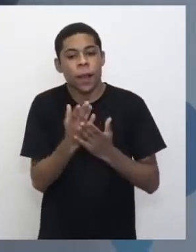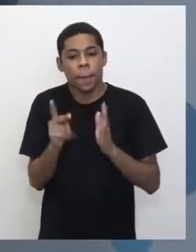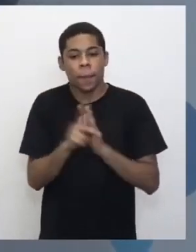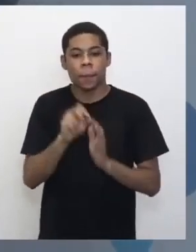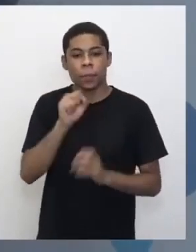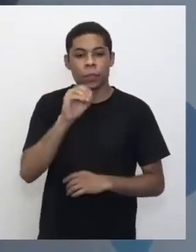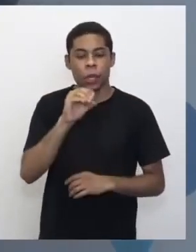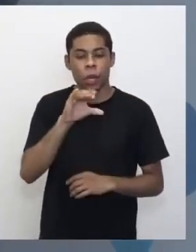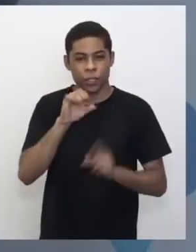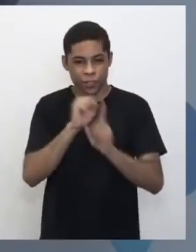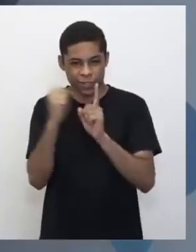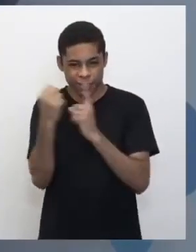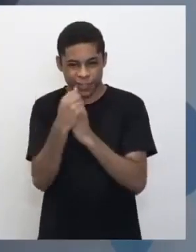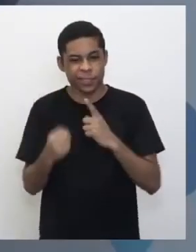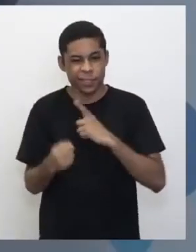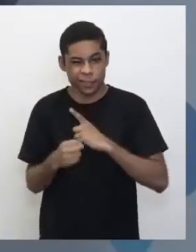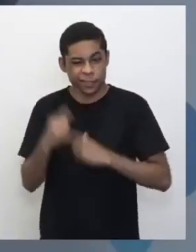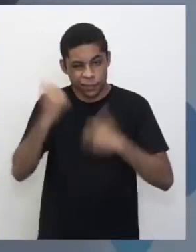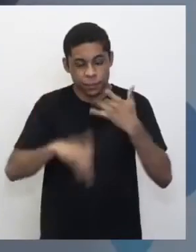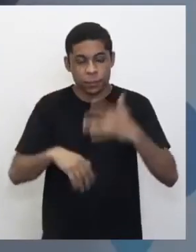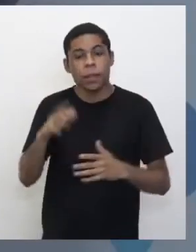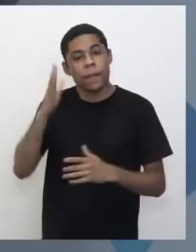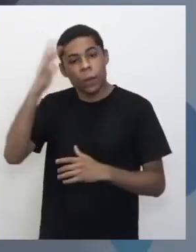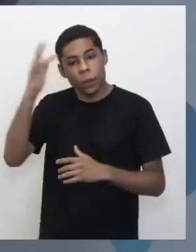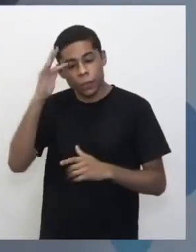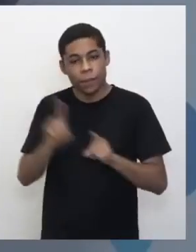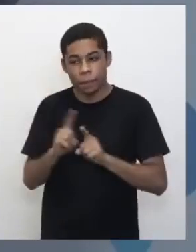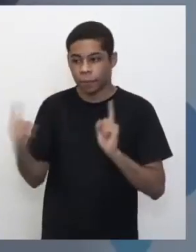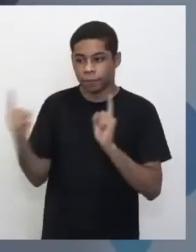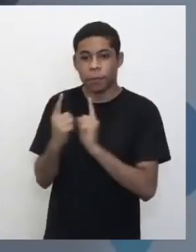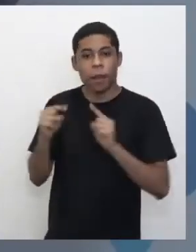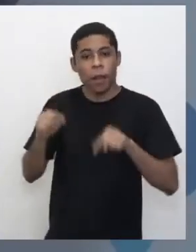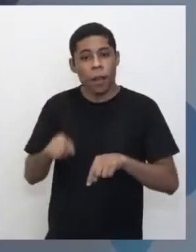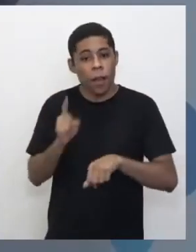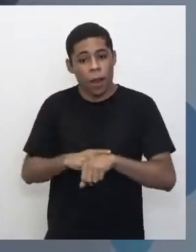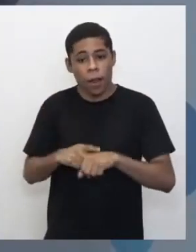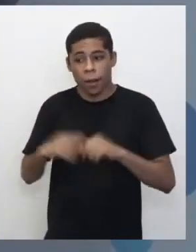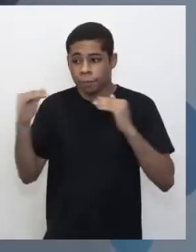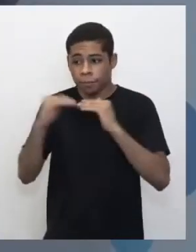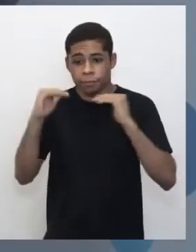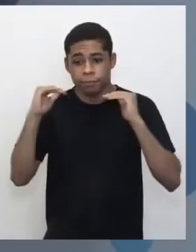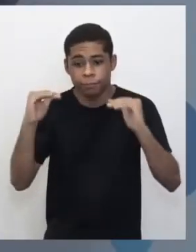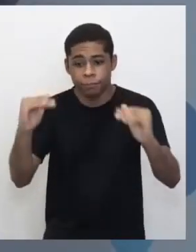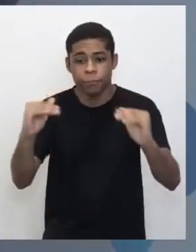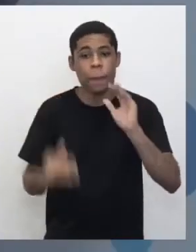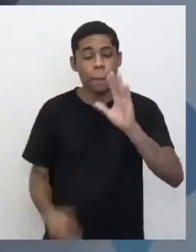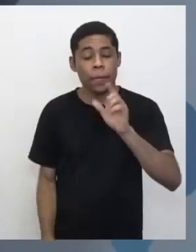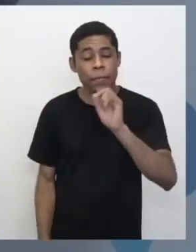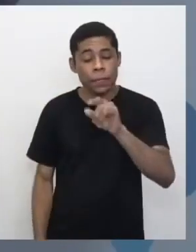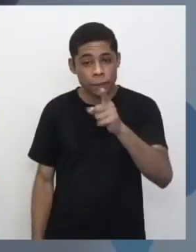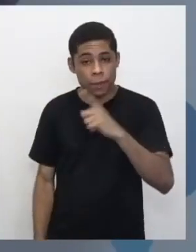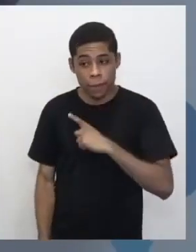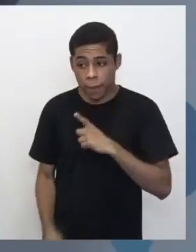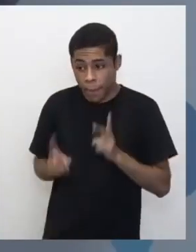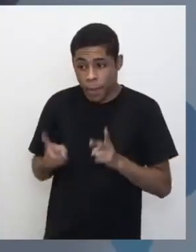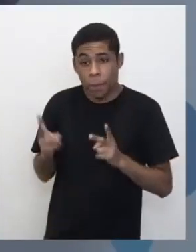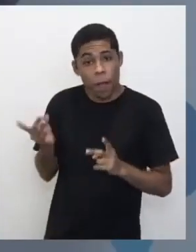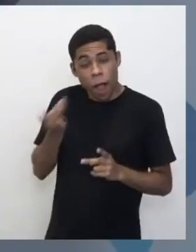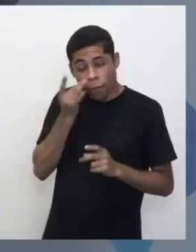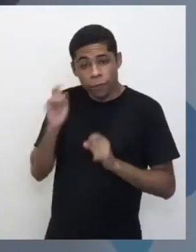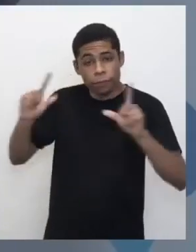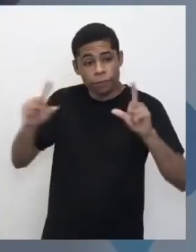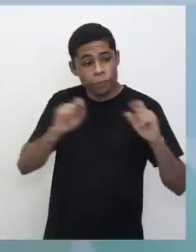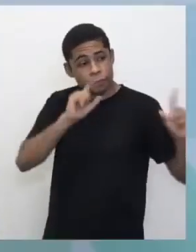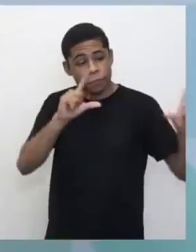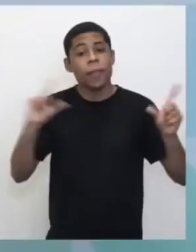horário, às vezes os professores tinham dificuldade, agora todas as aulas, né, nenhuma delas mais bate o horário, e isso facilitou bastante, e todas elas vão ao vivo para a TV.